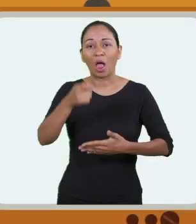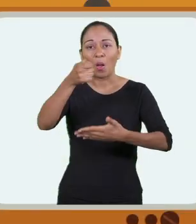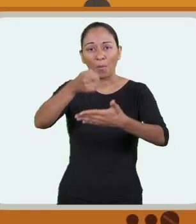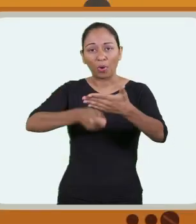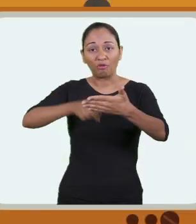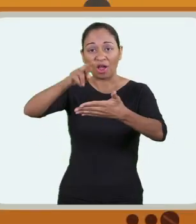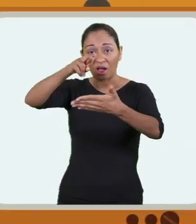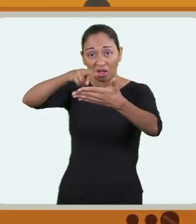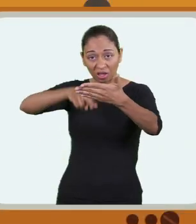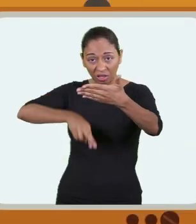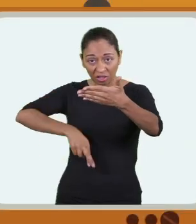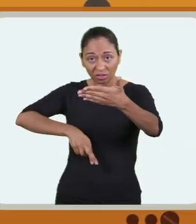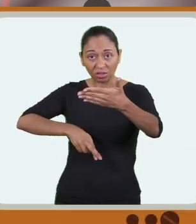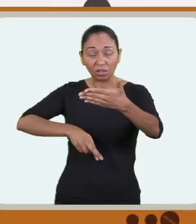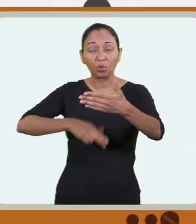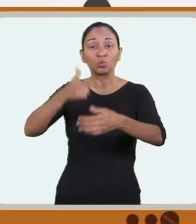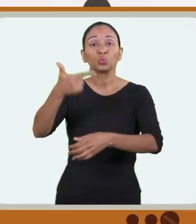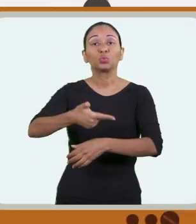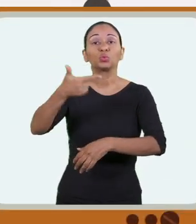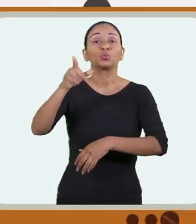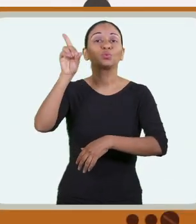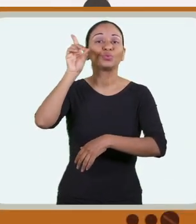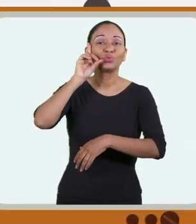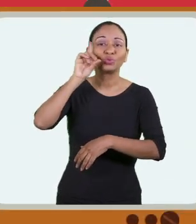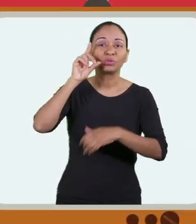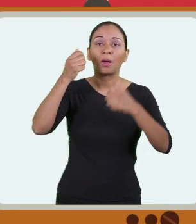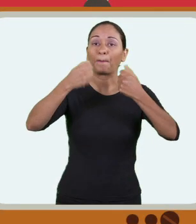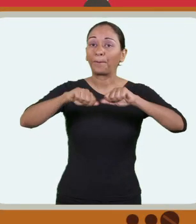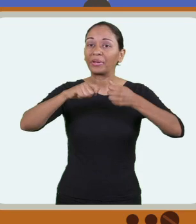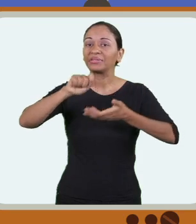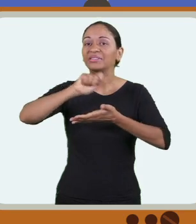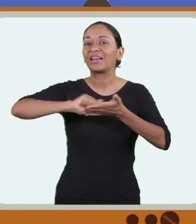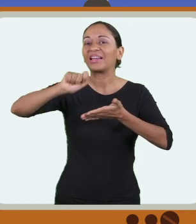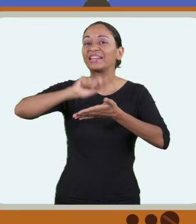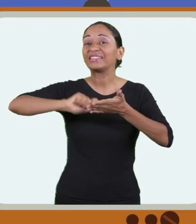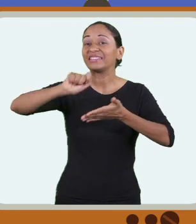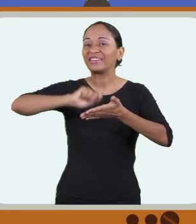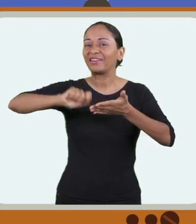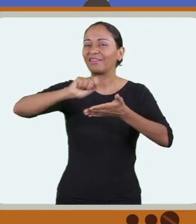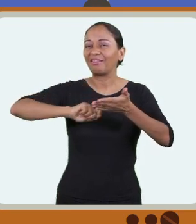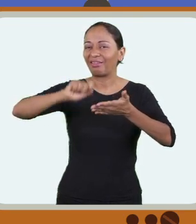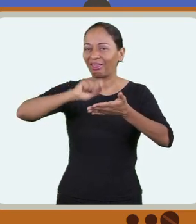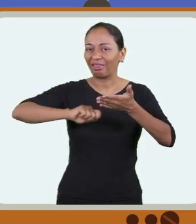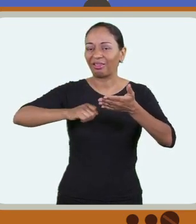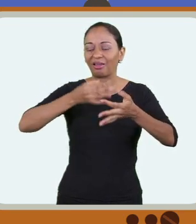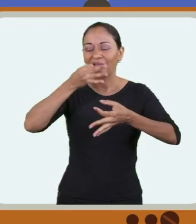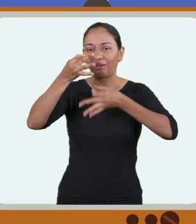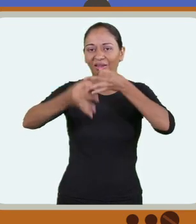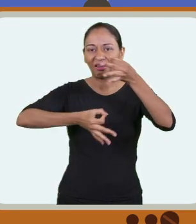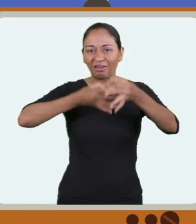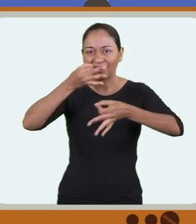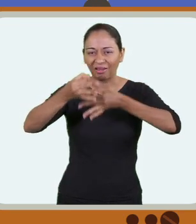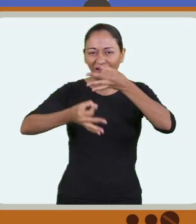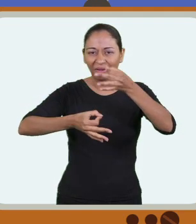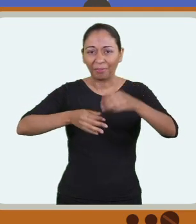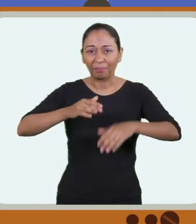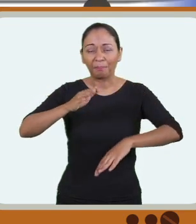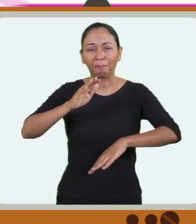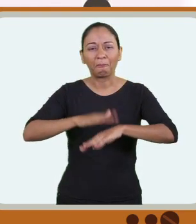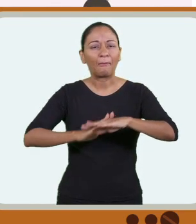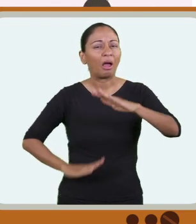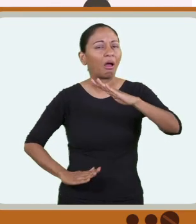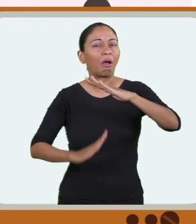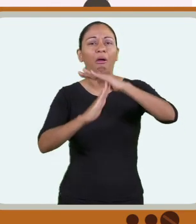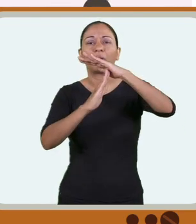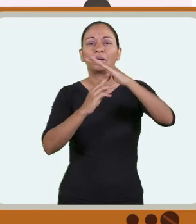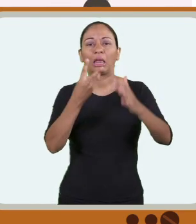A prova de redação acontece no segundo dia do Enem. Você precisa escrever um texto dissertativo argumentativo de no máximo